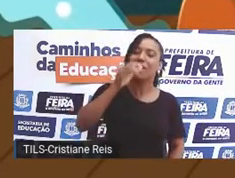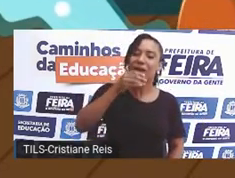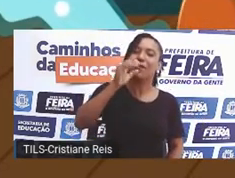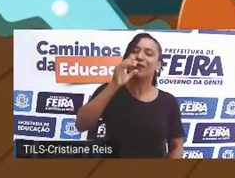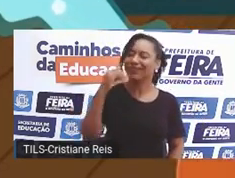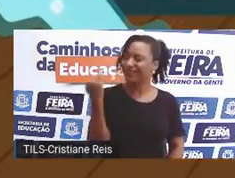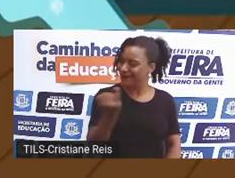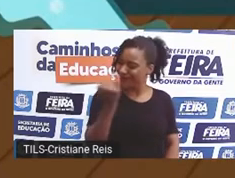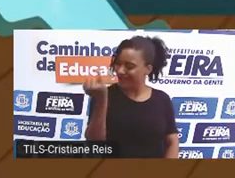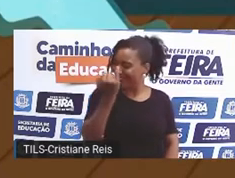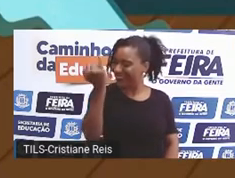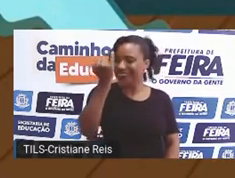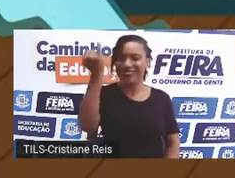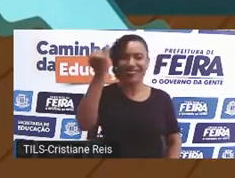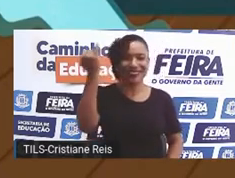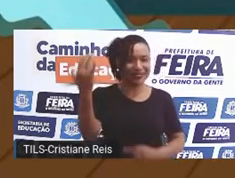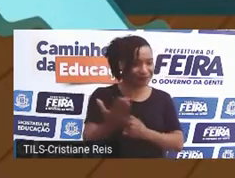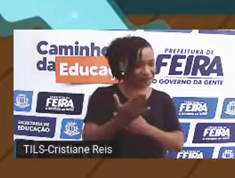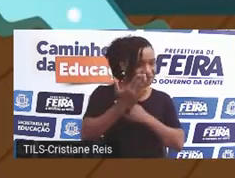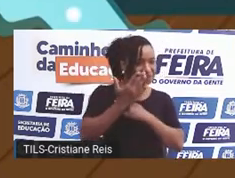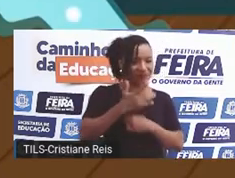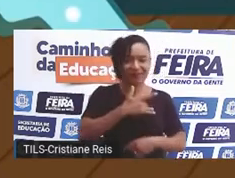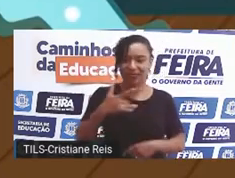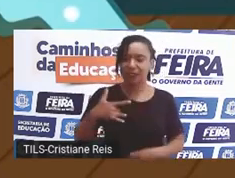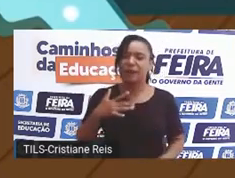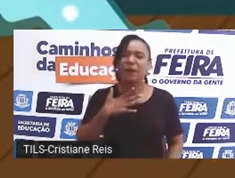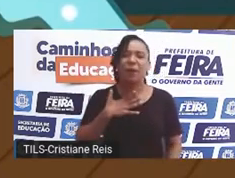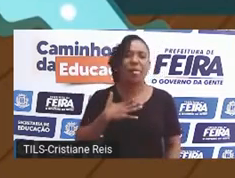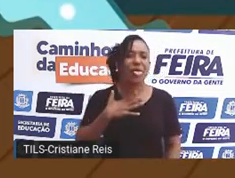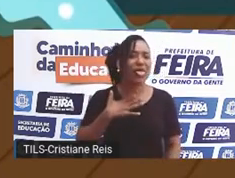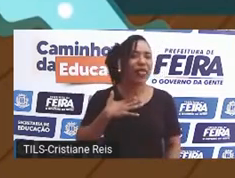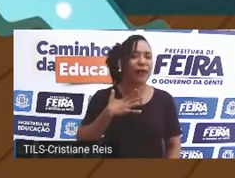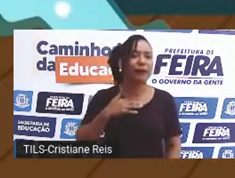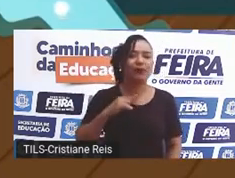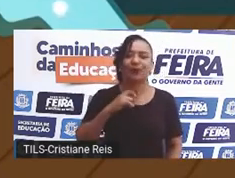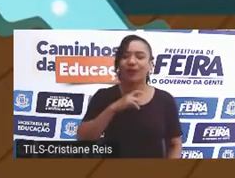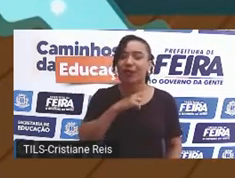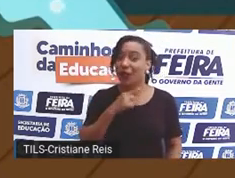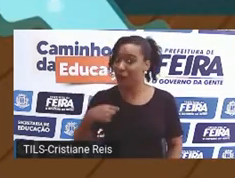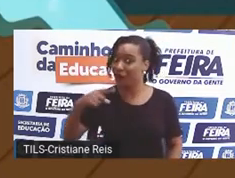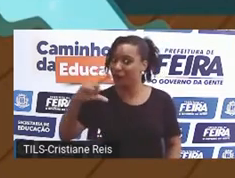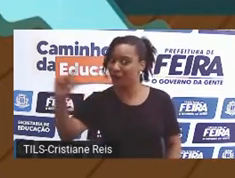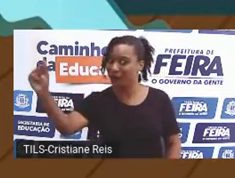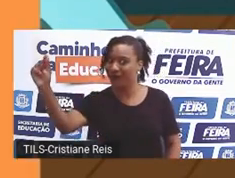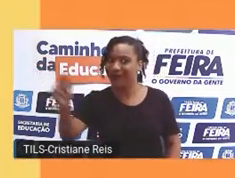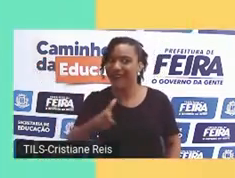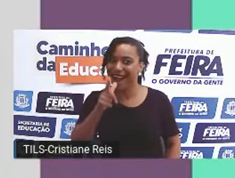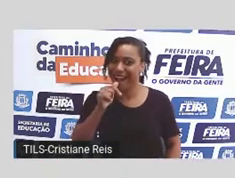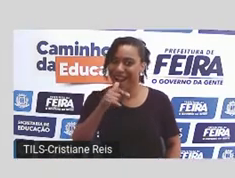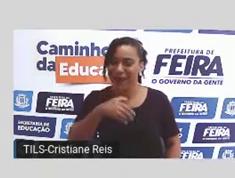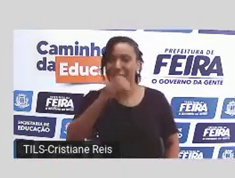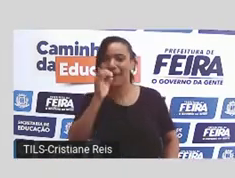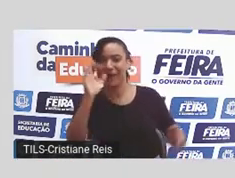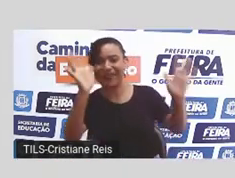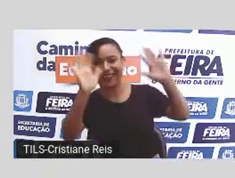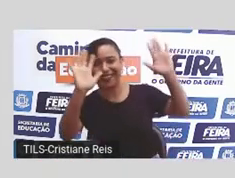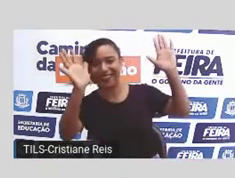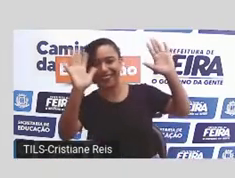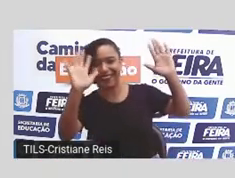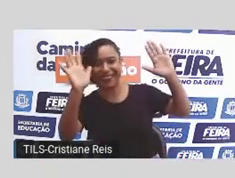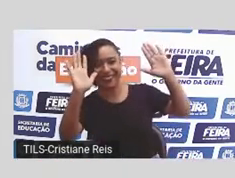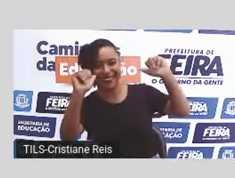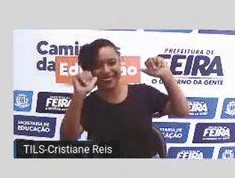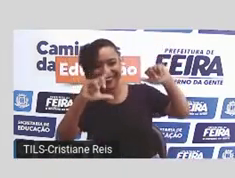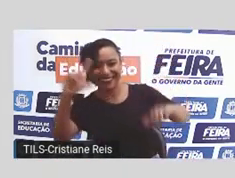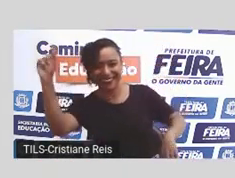importante a água faz, né? E falar tanto me deu uma sede. Já estou indo lá beber o meu copo de água. Até a próxima Super Curiosos. Tchau!